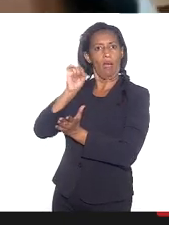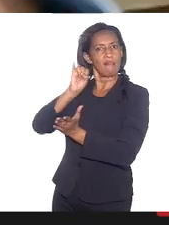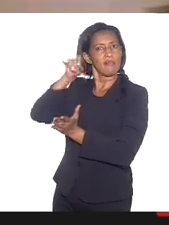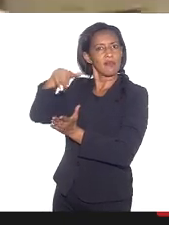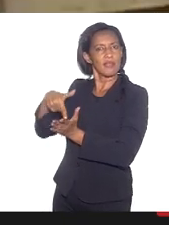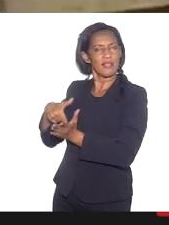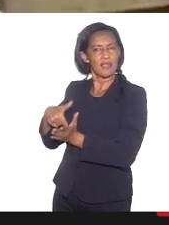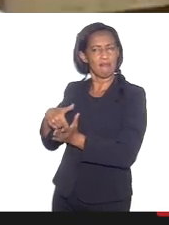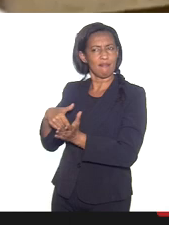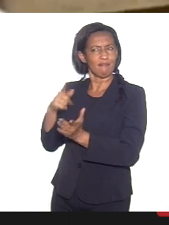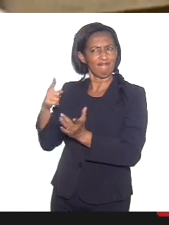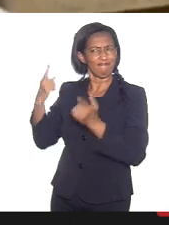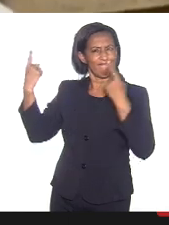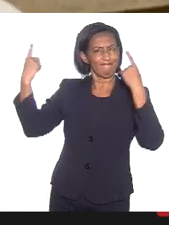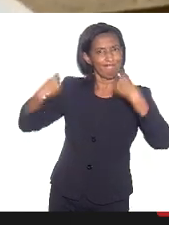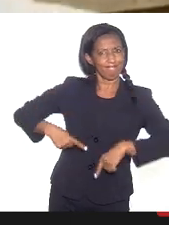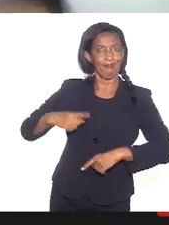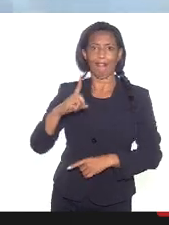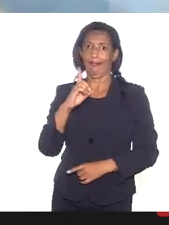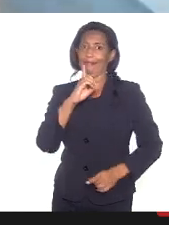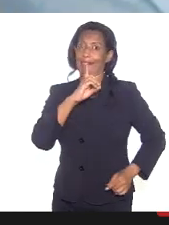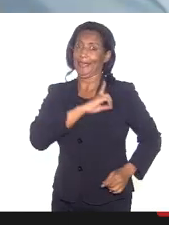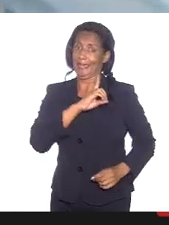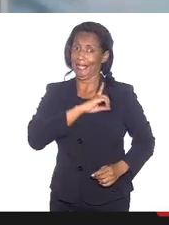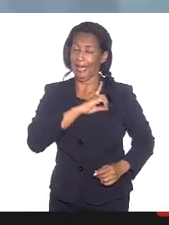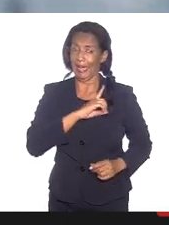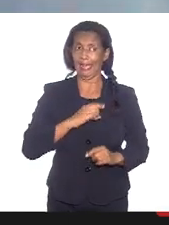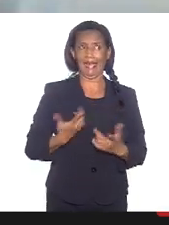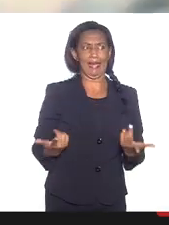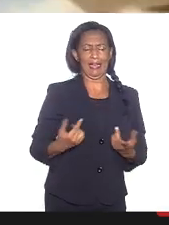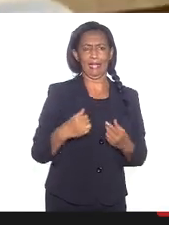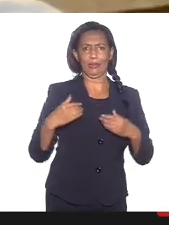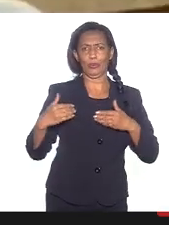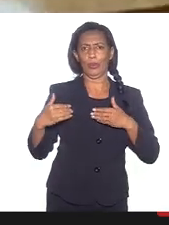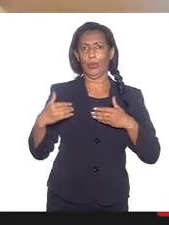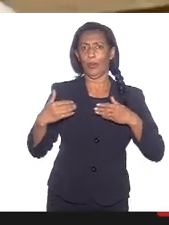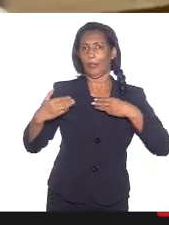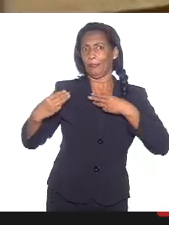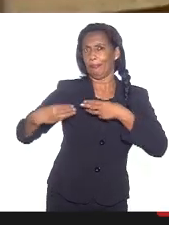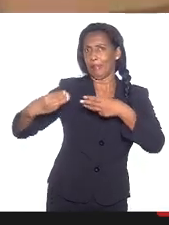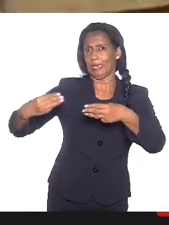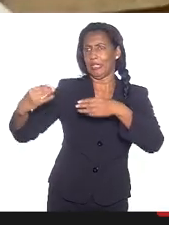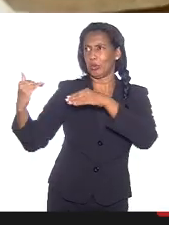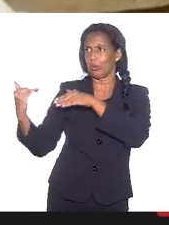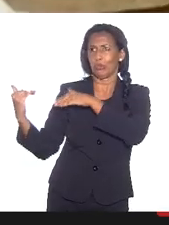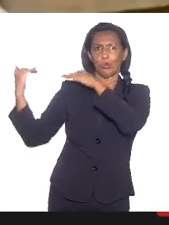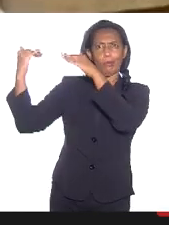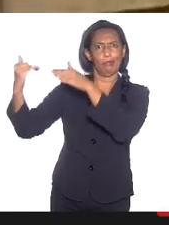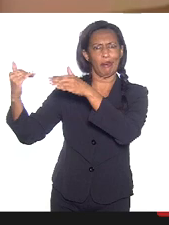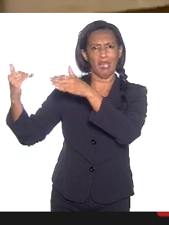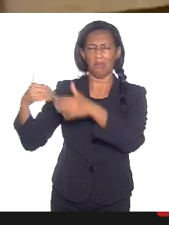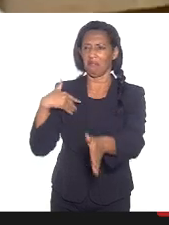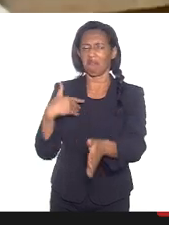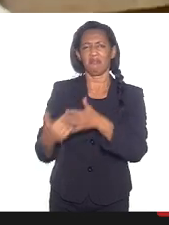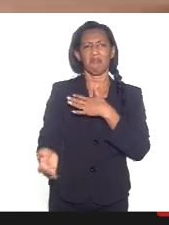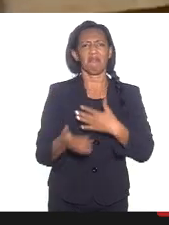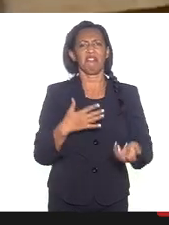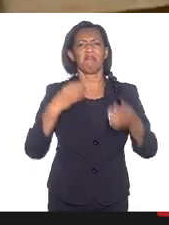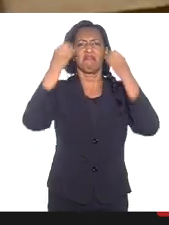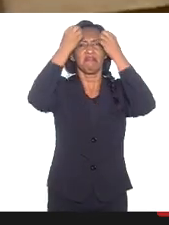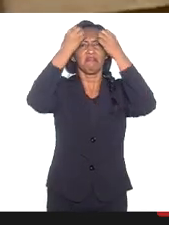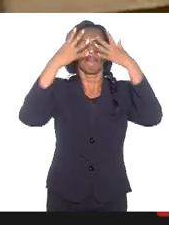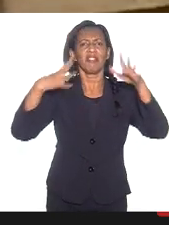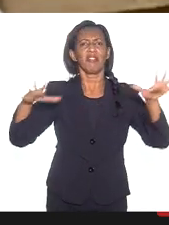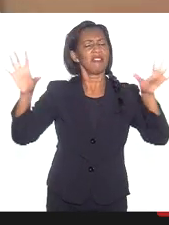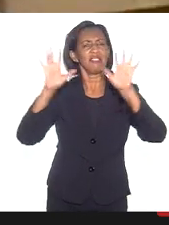o teu colega Henrique Pessoa foi uma vítima dele, o ministro supremo, ele não quer nem saber, enfim, ele é um